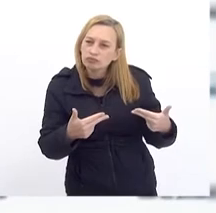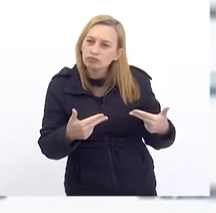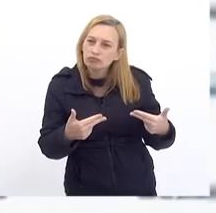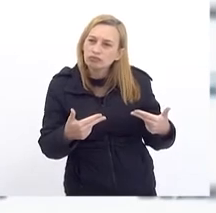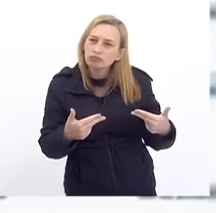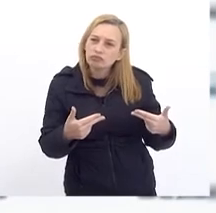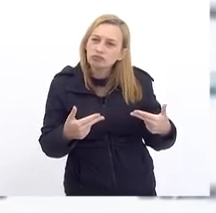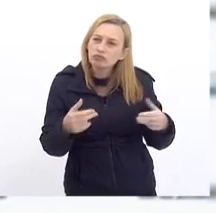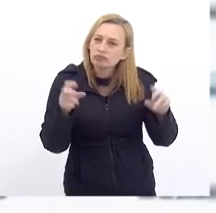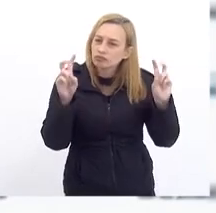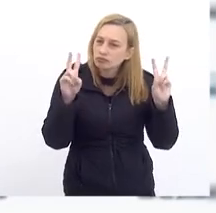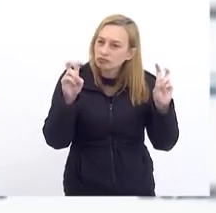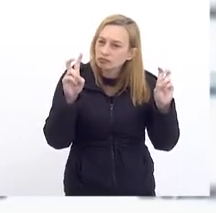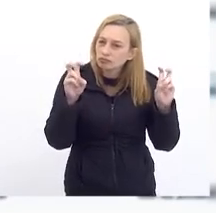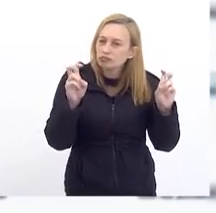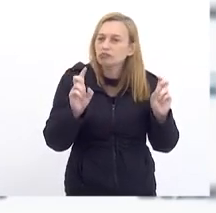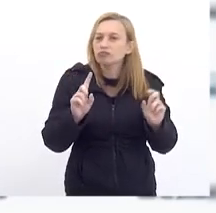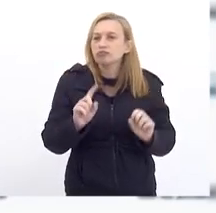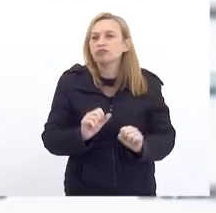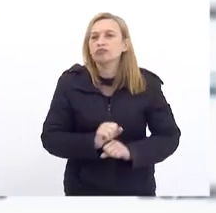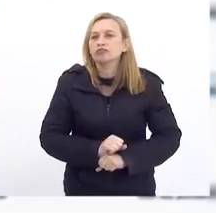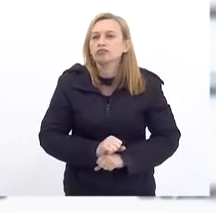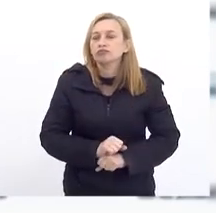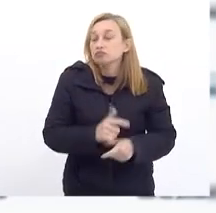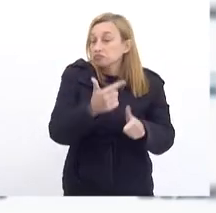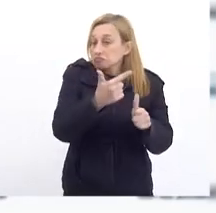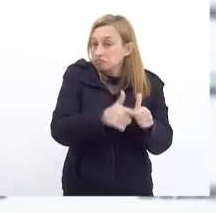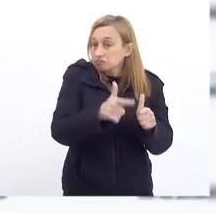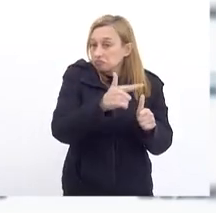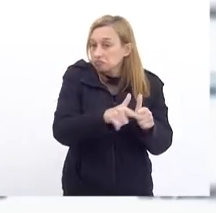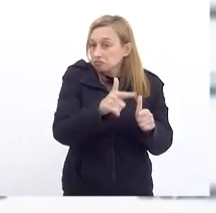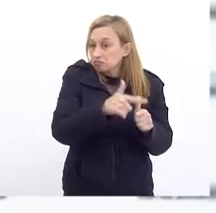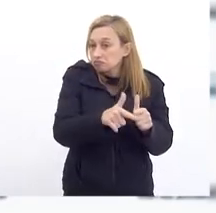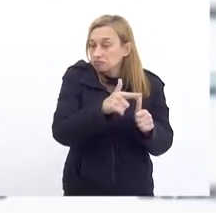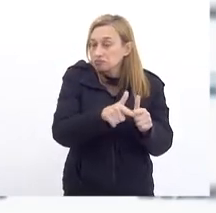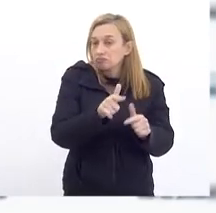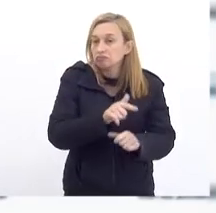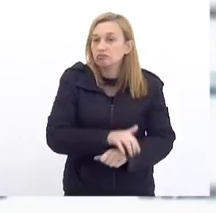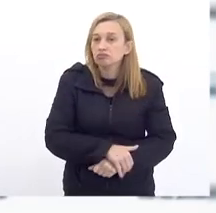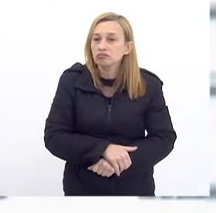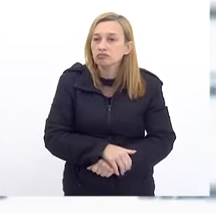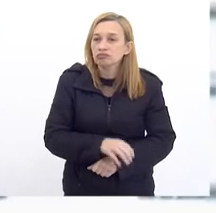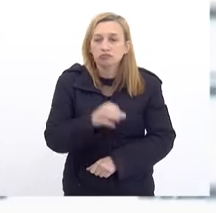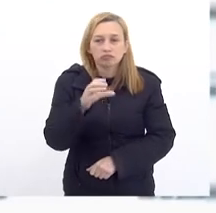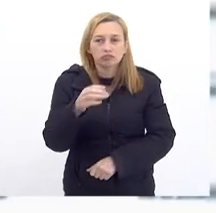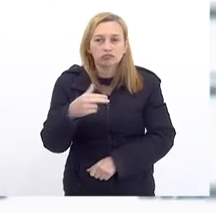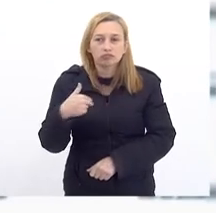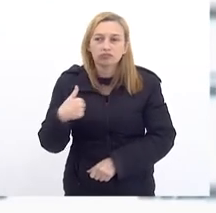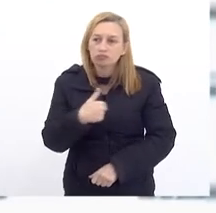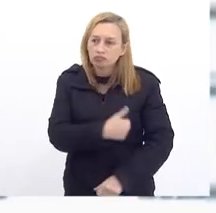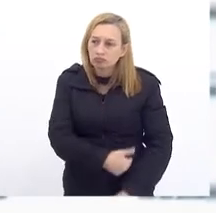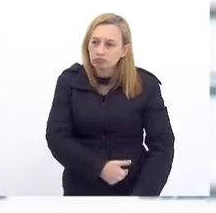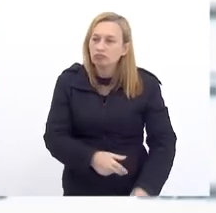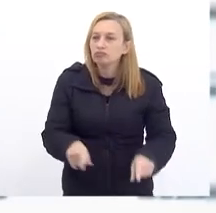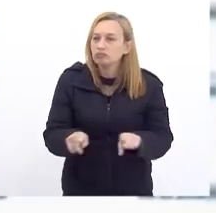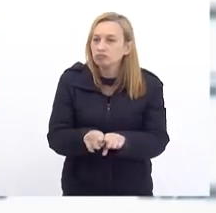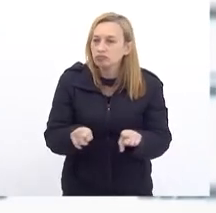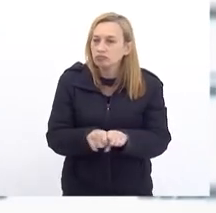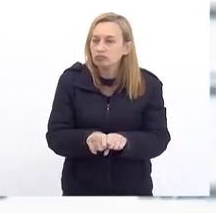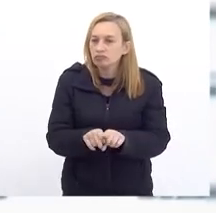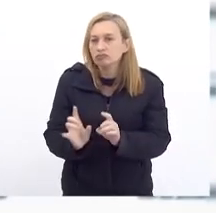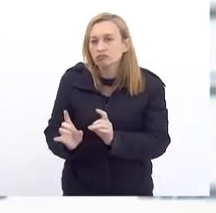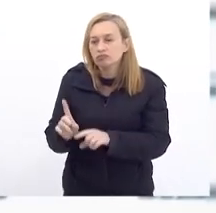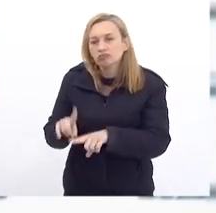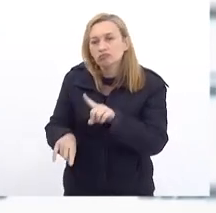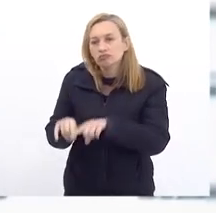fatores Entre eles O problema Da China Também Que as mercadorias